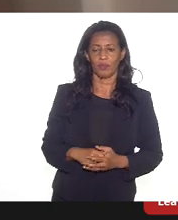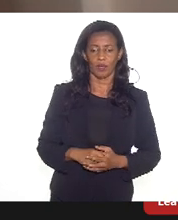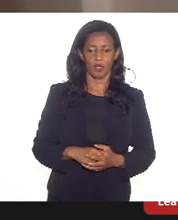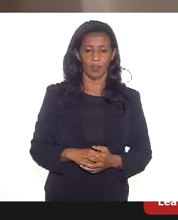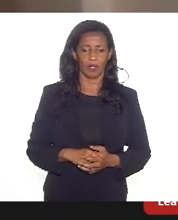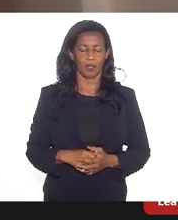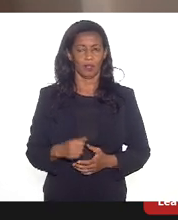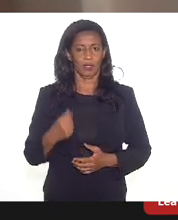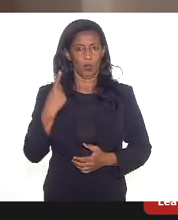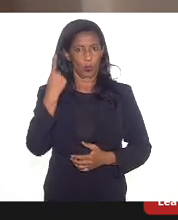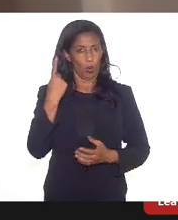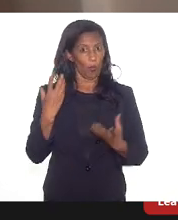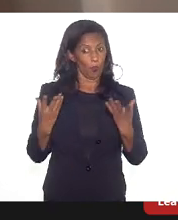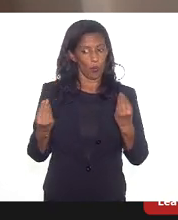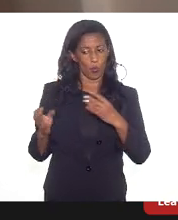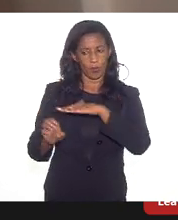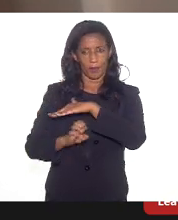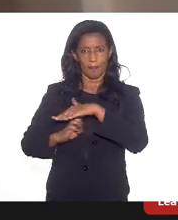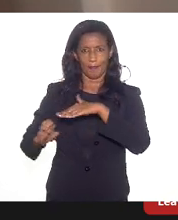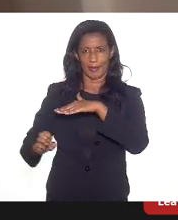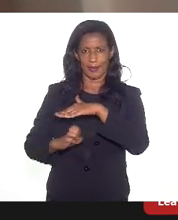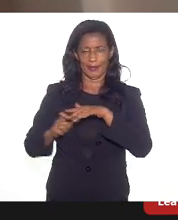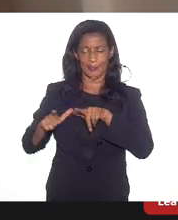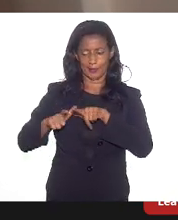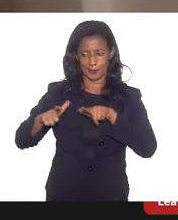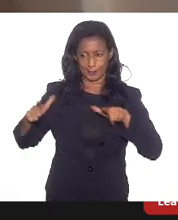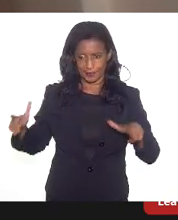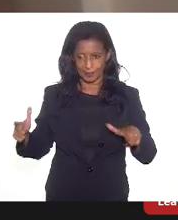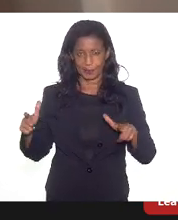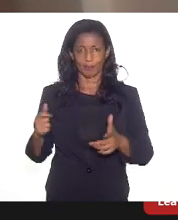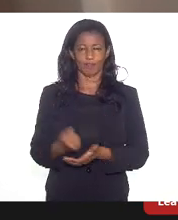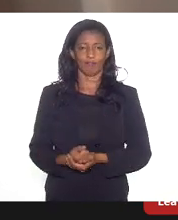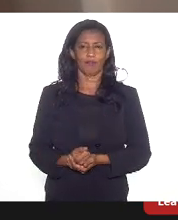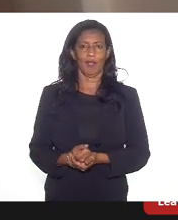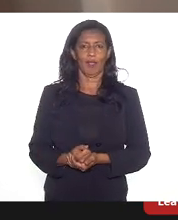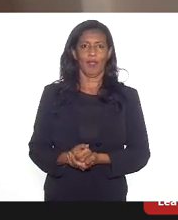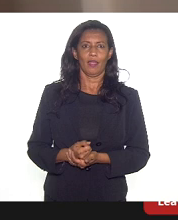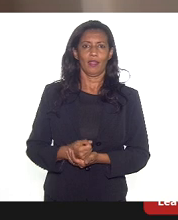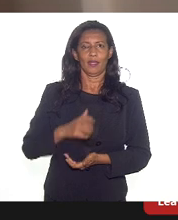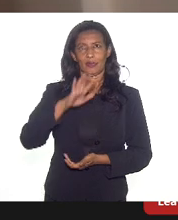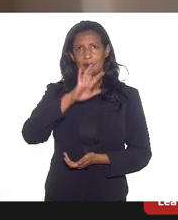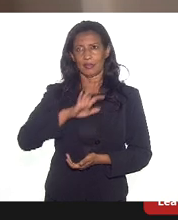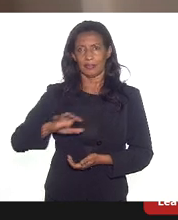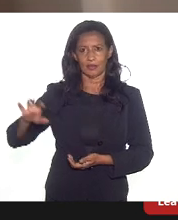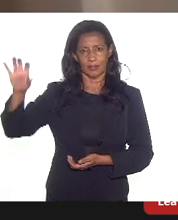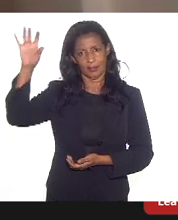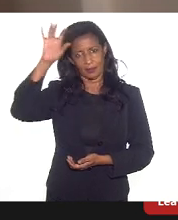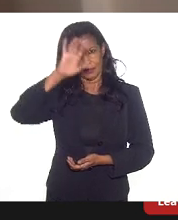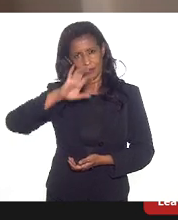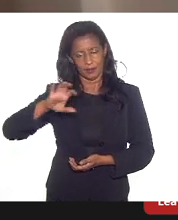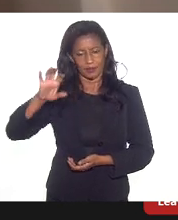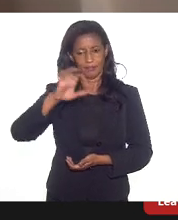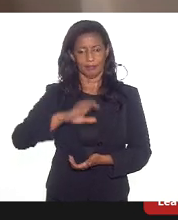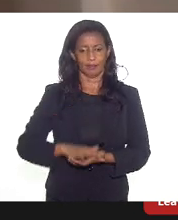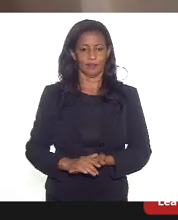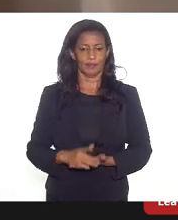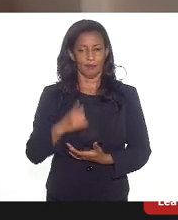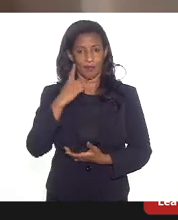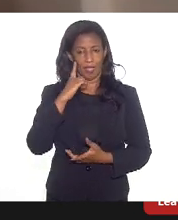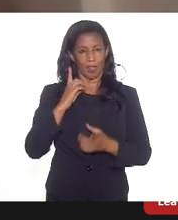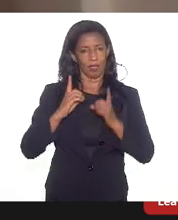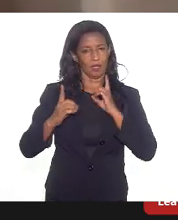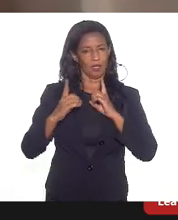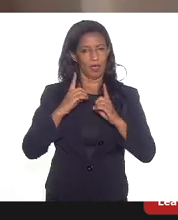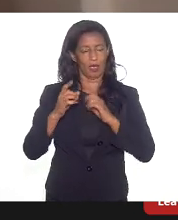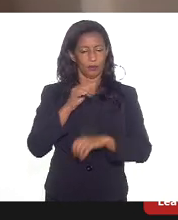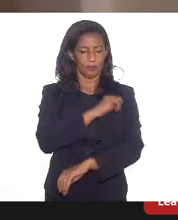aqui tem muita empresa de grande porte, em que inclusive é nacional, e isso também acaba inflando um pouco o dado do Rio de Janeiro, a